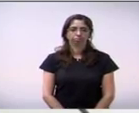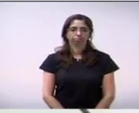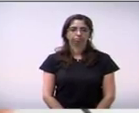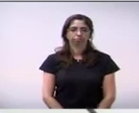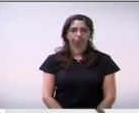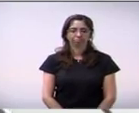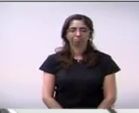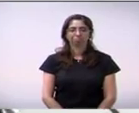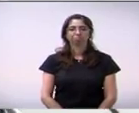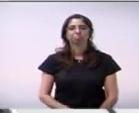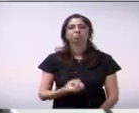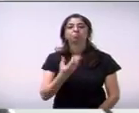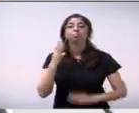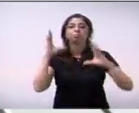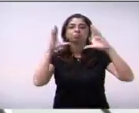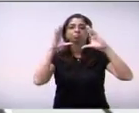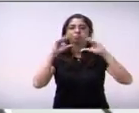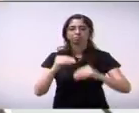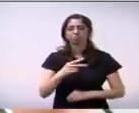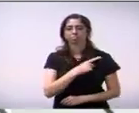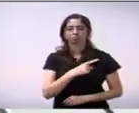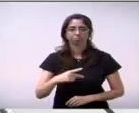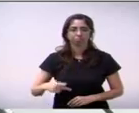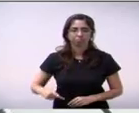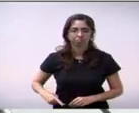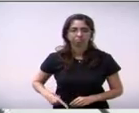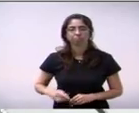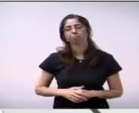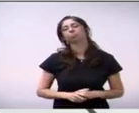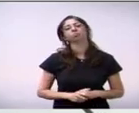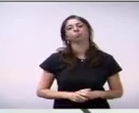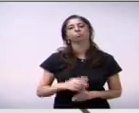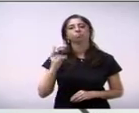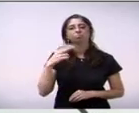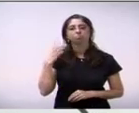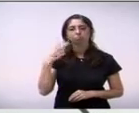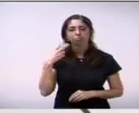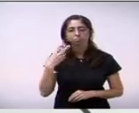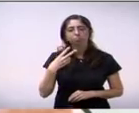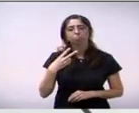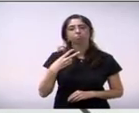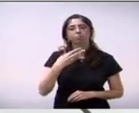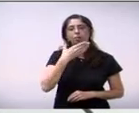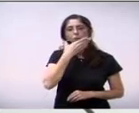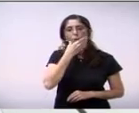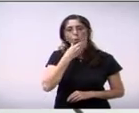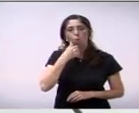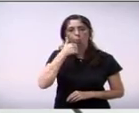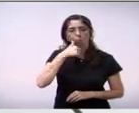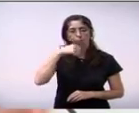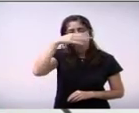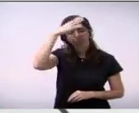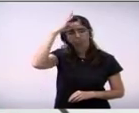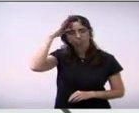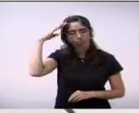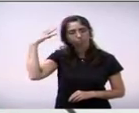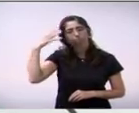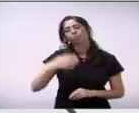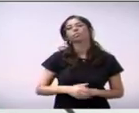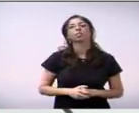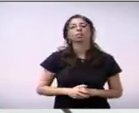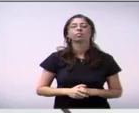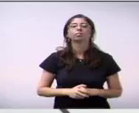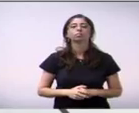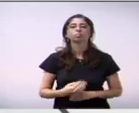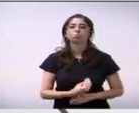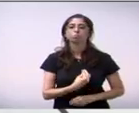boa noite senhor presidente novos colegas vereadores vereadora boa noite para todos aqui presentes aqueles que nos assistem